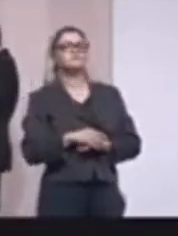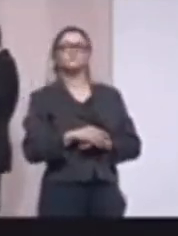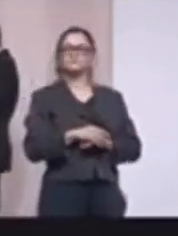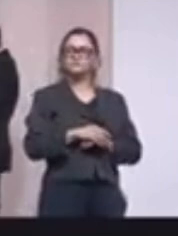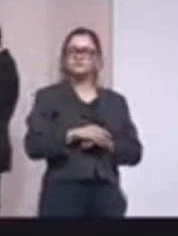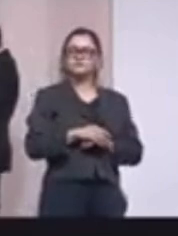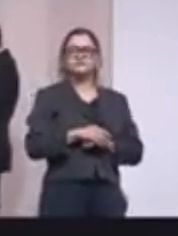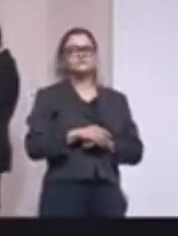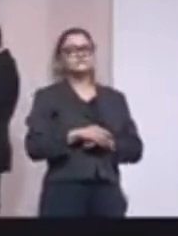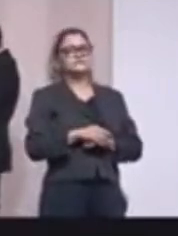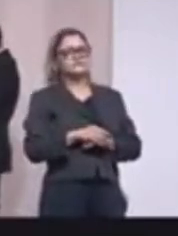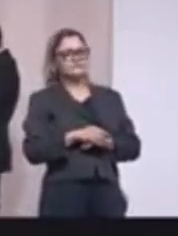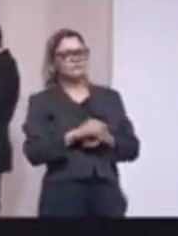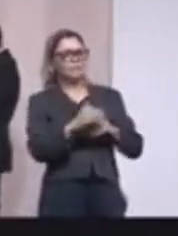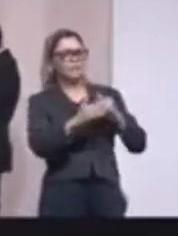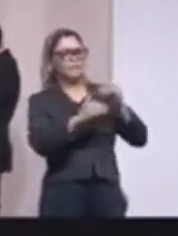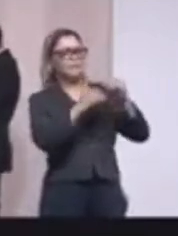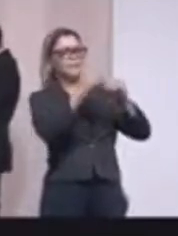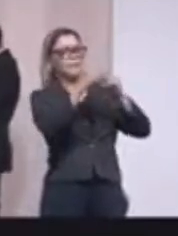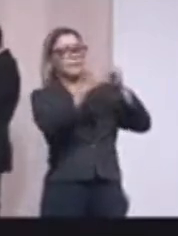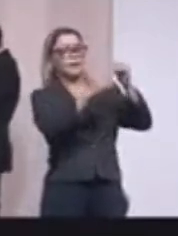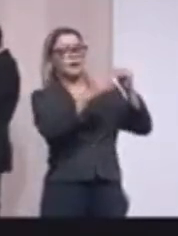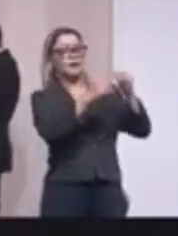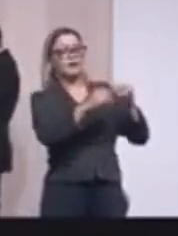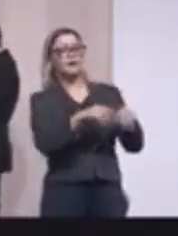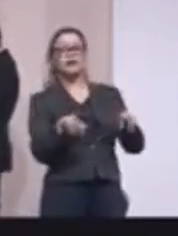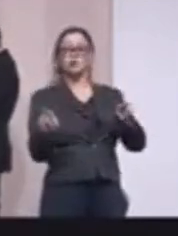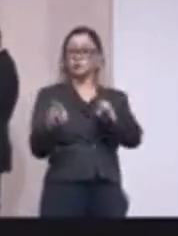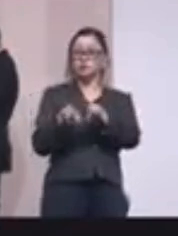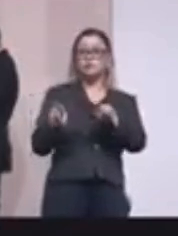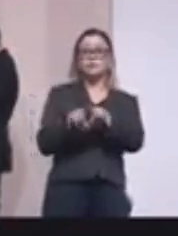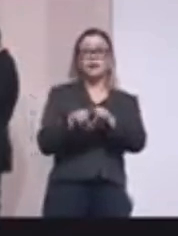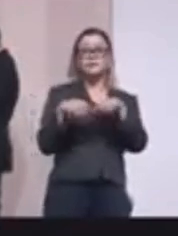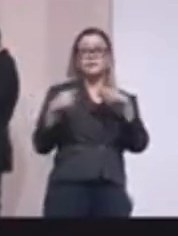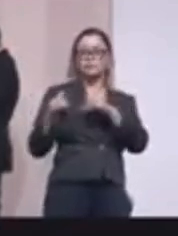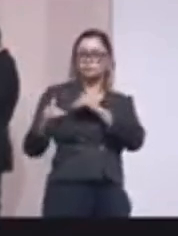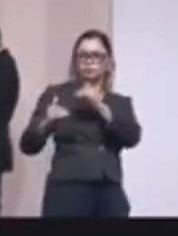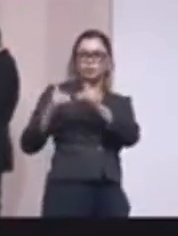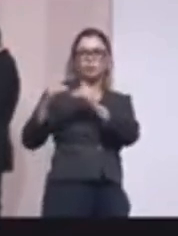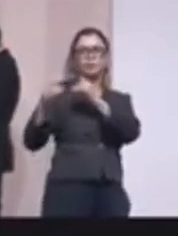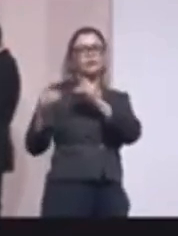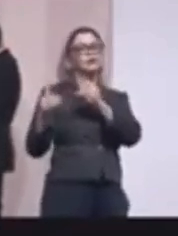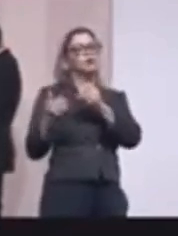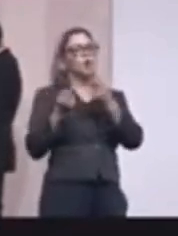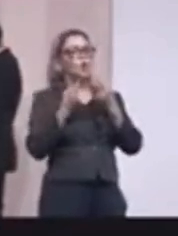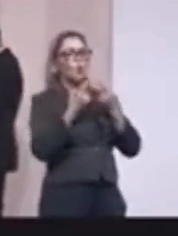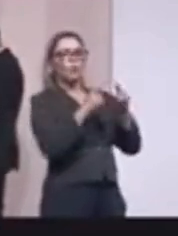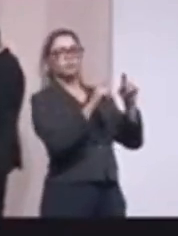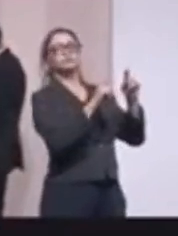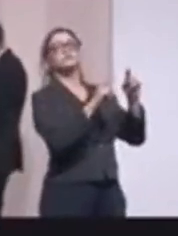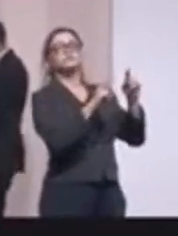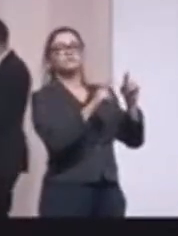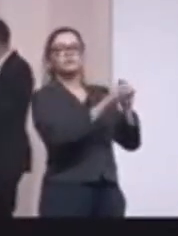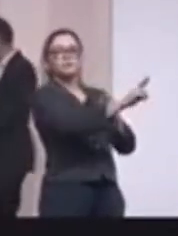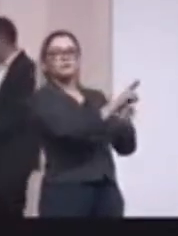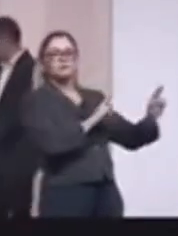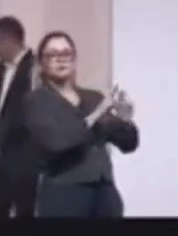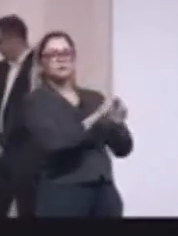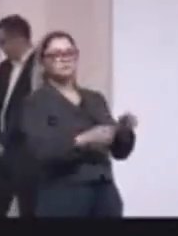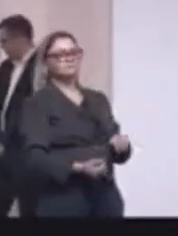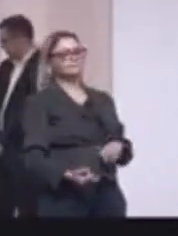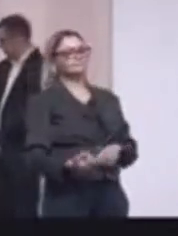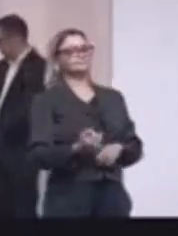um crime que se sofisticou muito, e à medida que o crime se sofisticou, a gente também tem sofisticado o combate, tem tido resultados muito